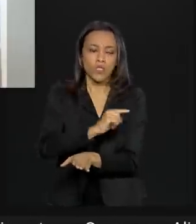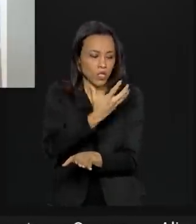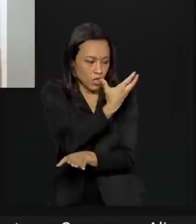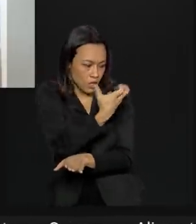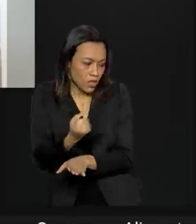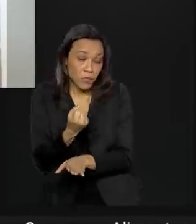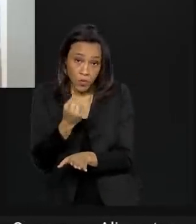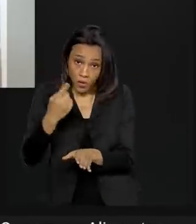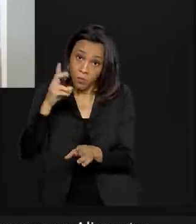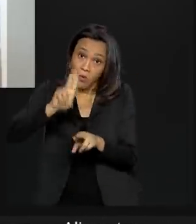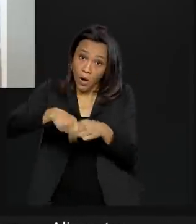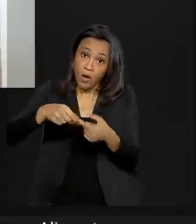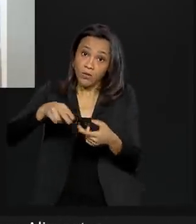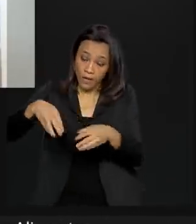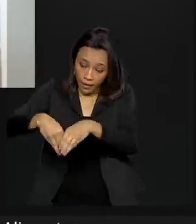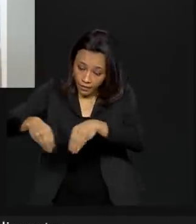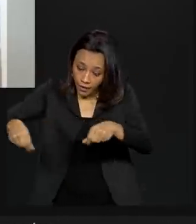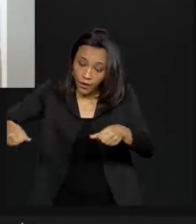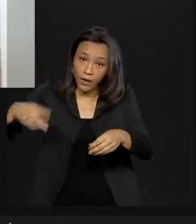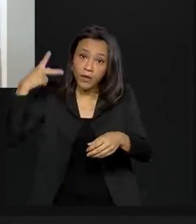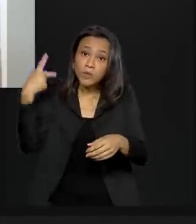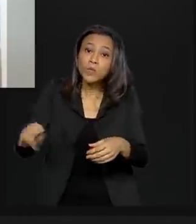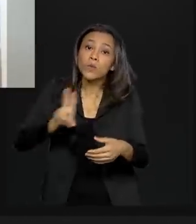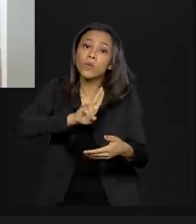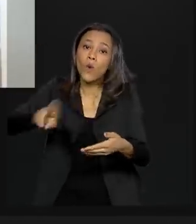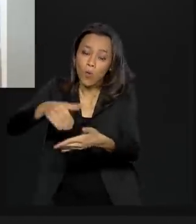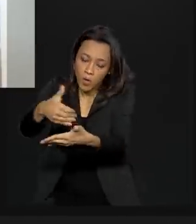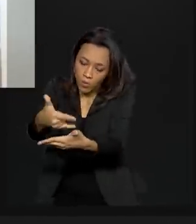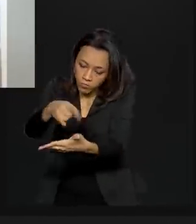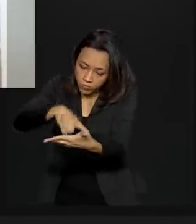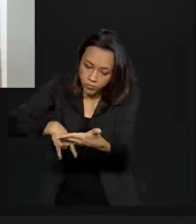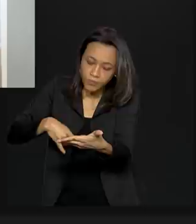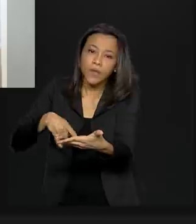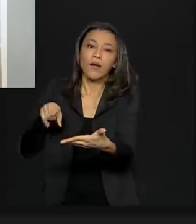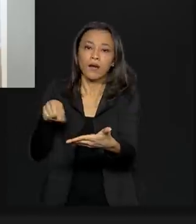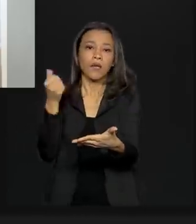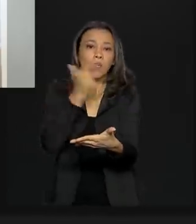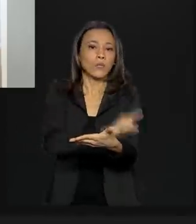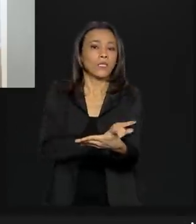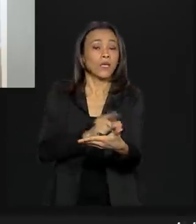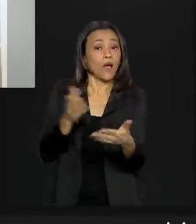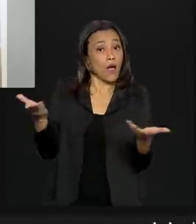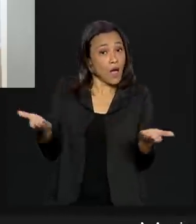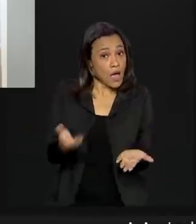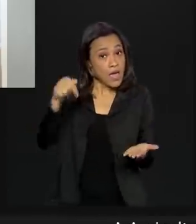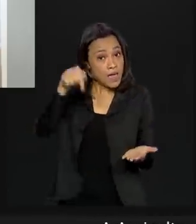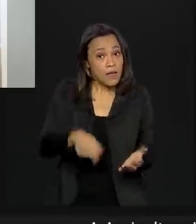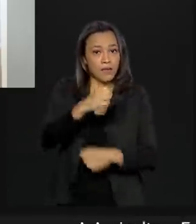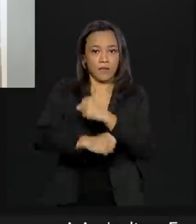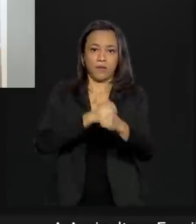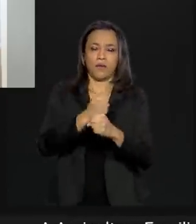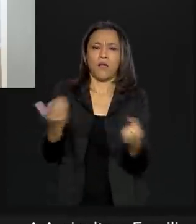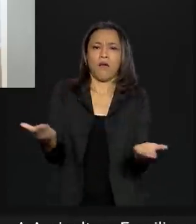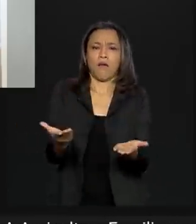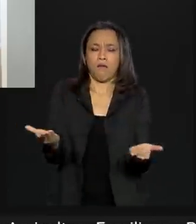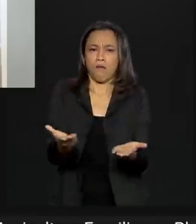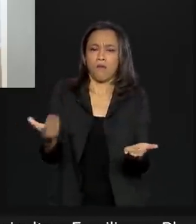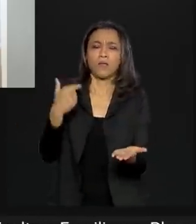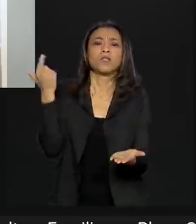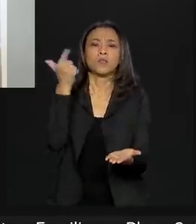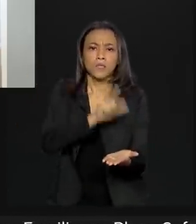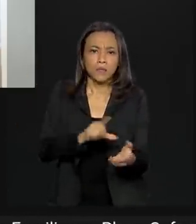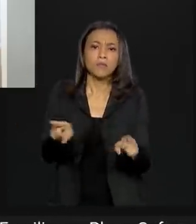propriedade no seu nome. E a partir deste Plano Safra, nós acessamos também a possibilidade desses jovens, filhos de